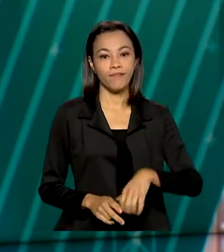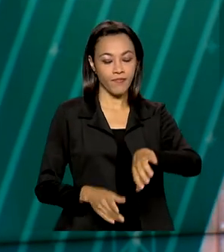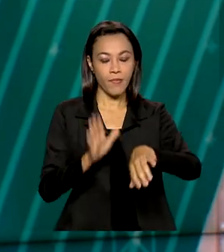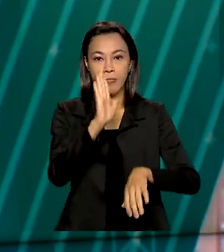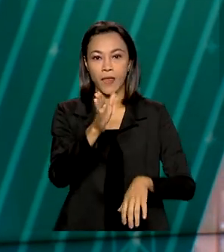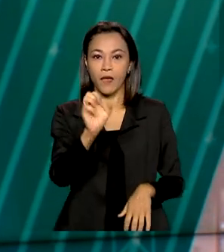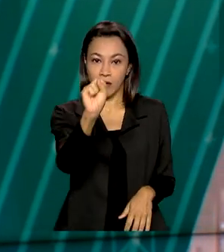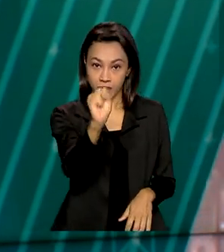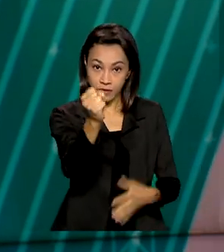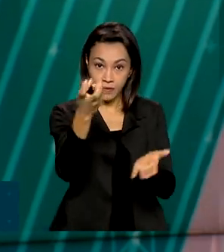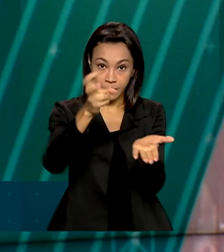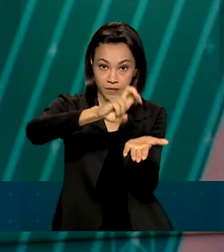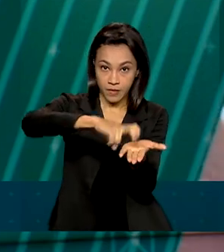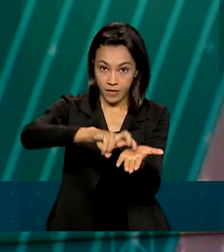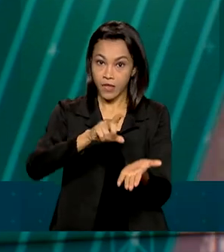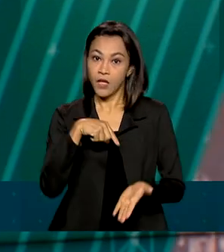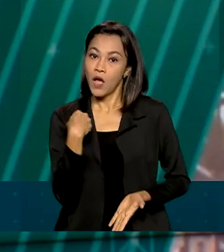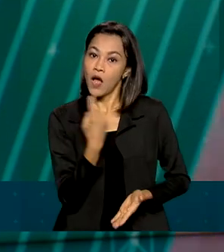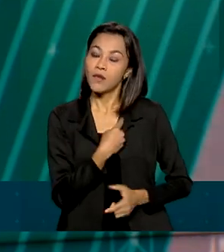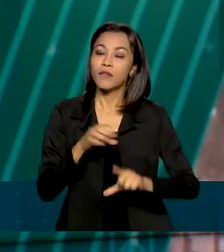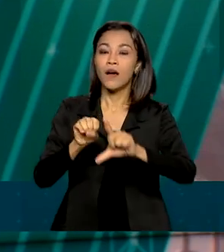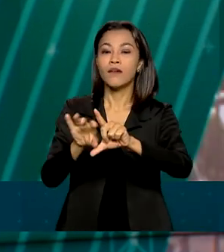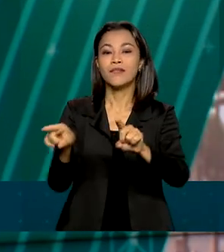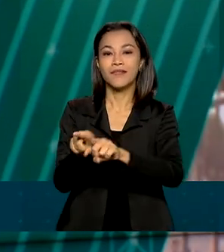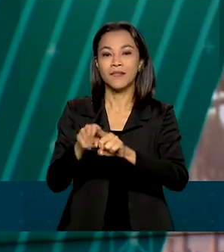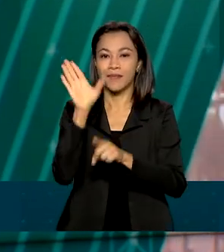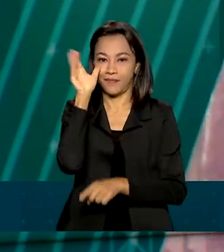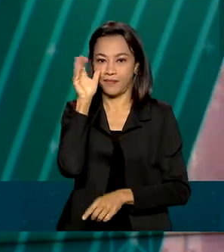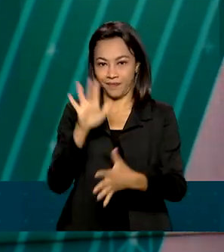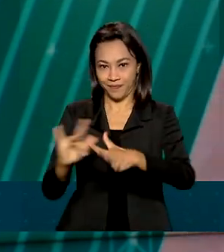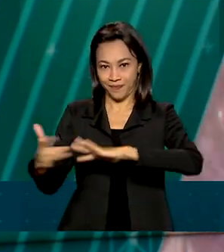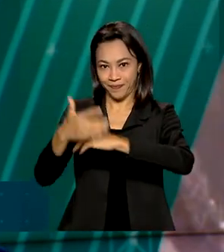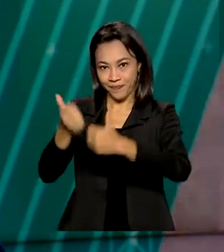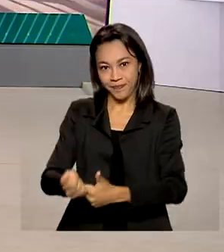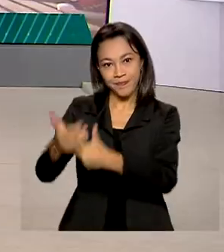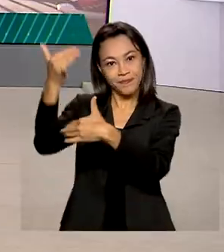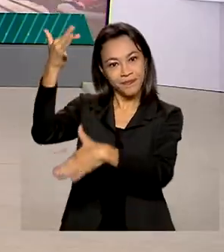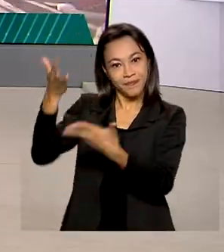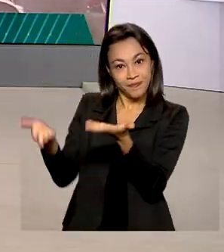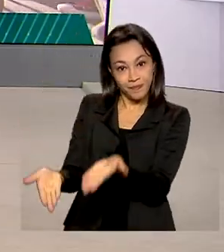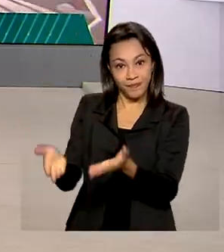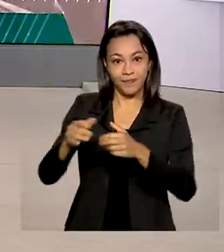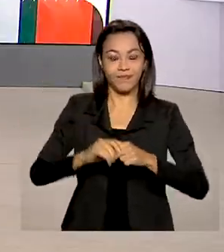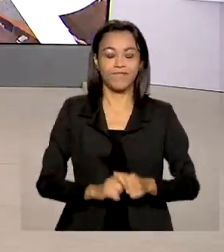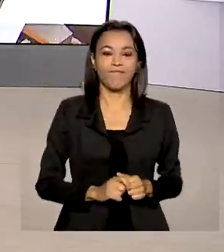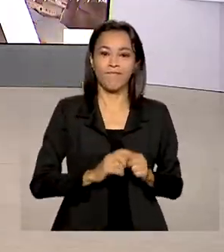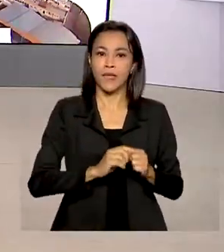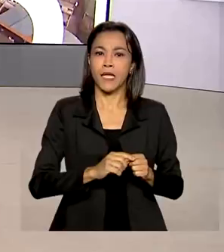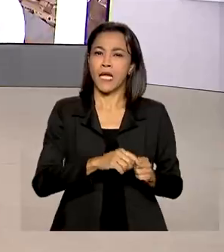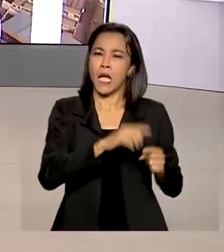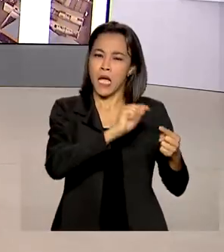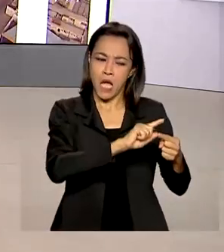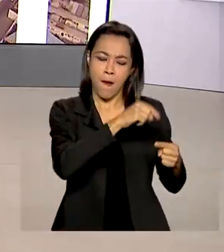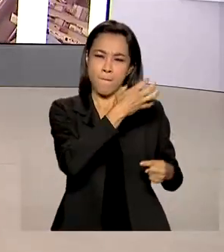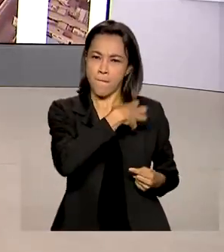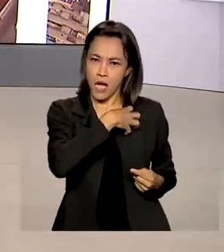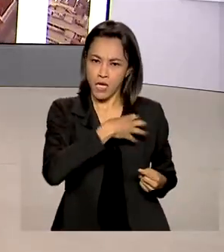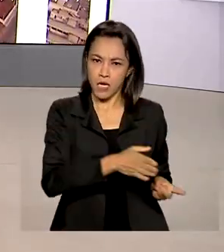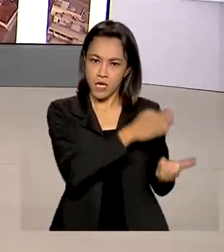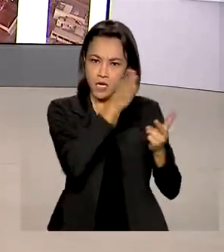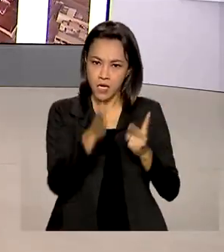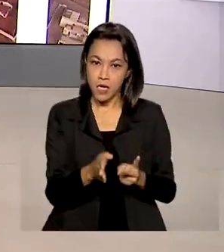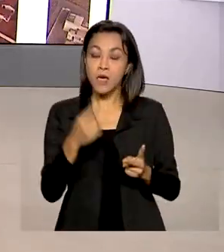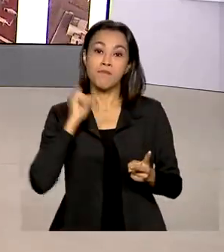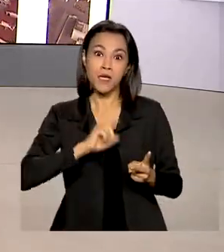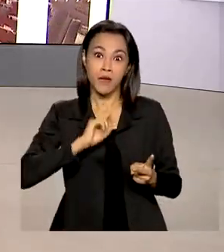Oito horas da manhã, estamos ao vivo também pelas redes sociais. Depois da Bahia e Minas Gerais, agora